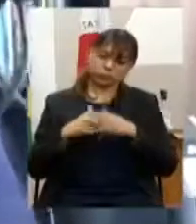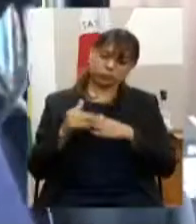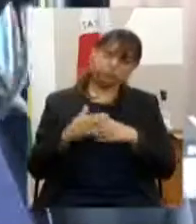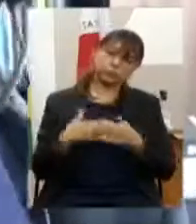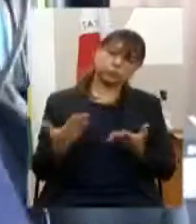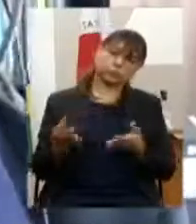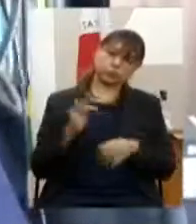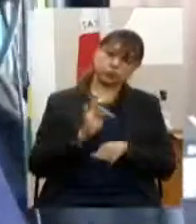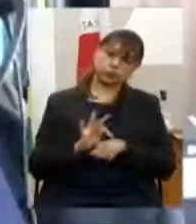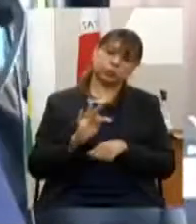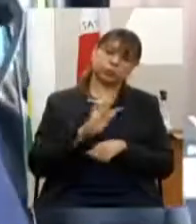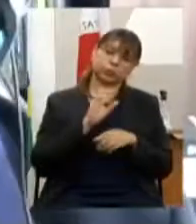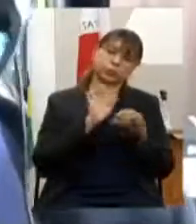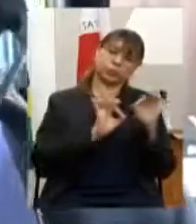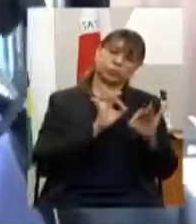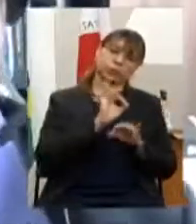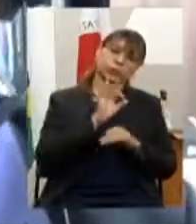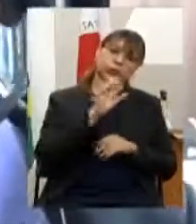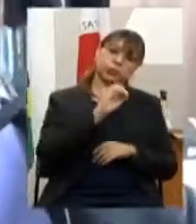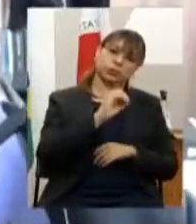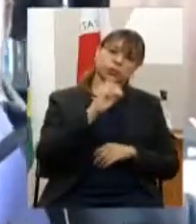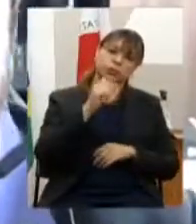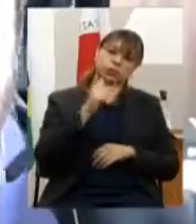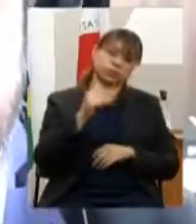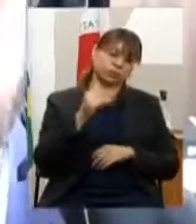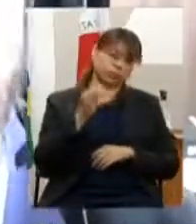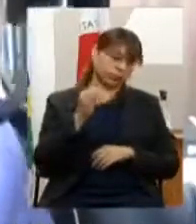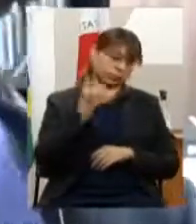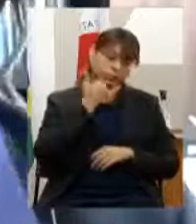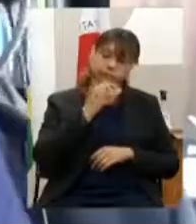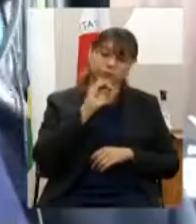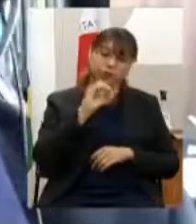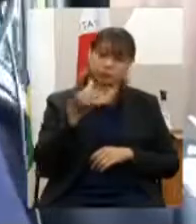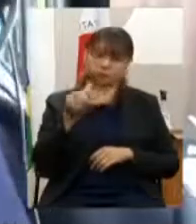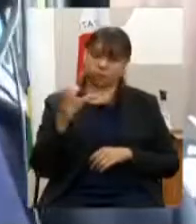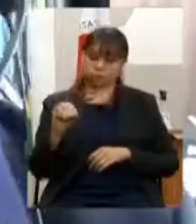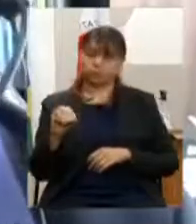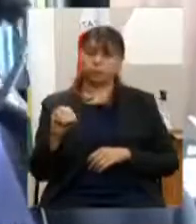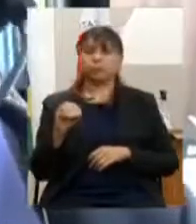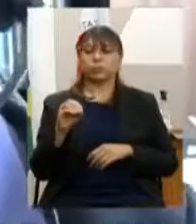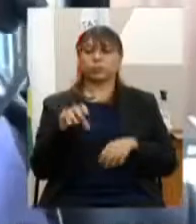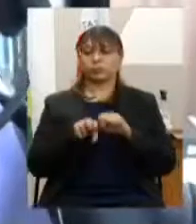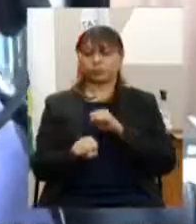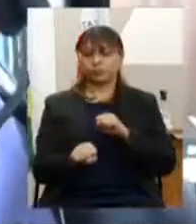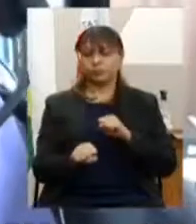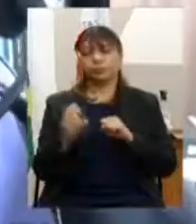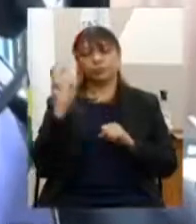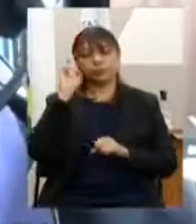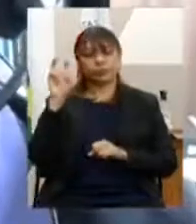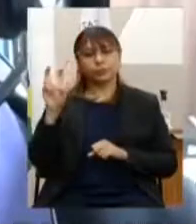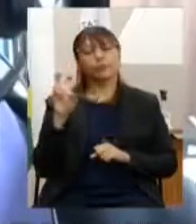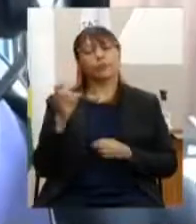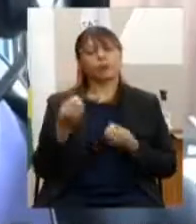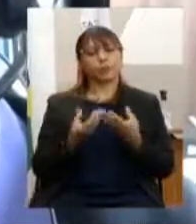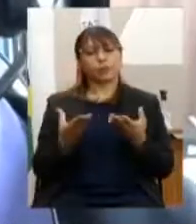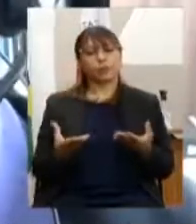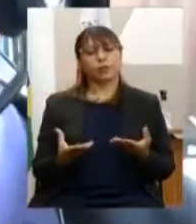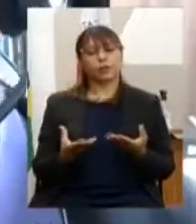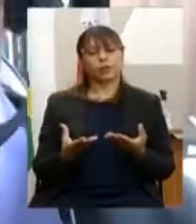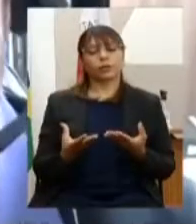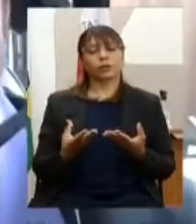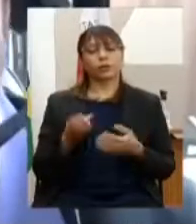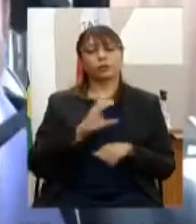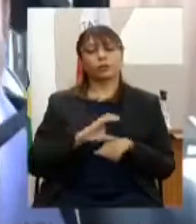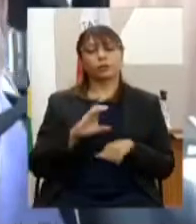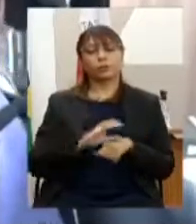do programa 070 060 perdão formação cultural para ofertar curso de formação denominado